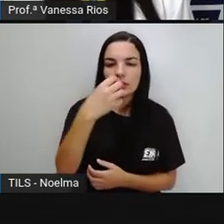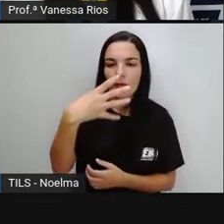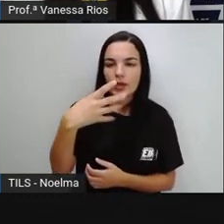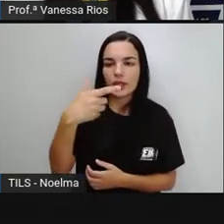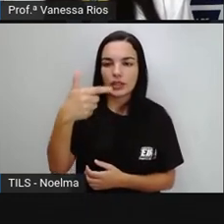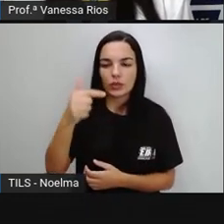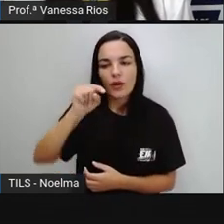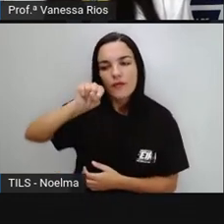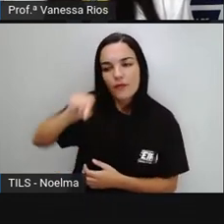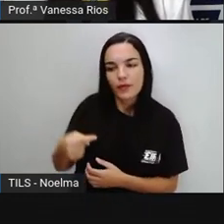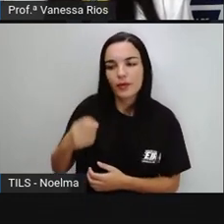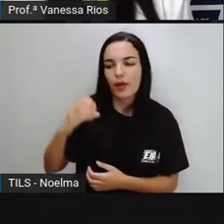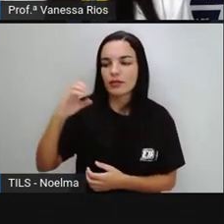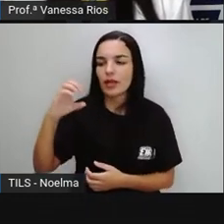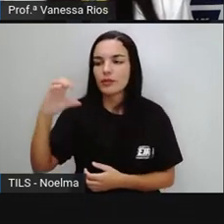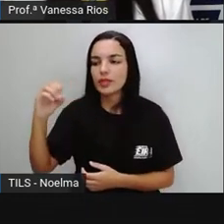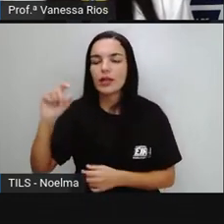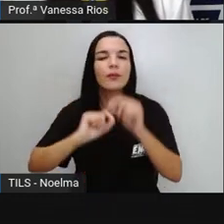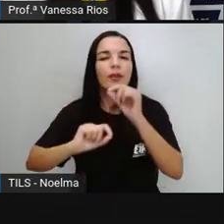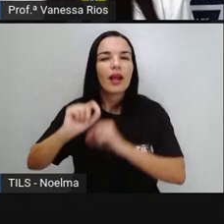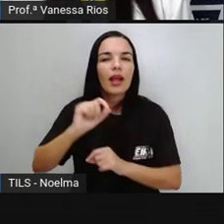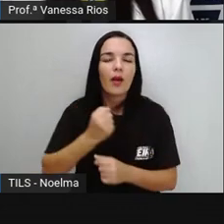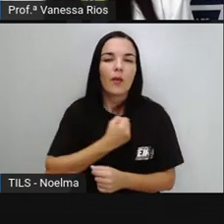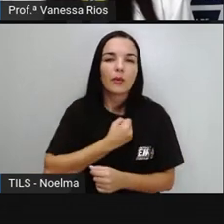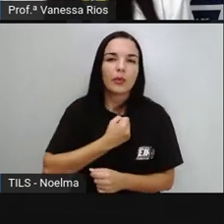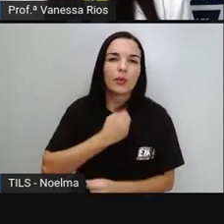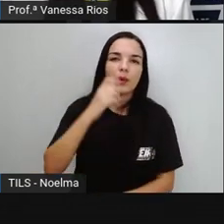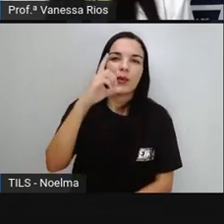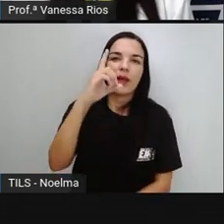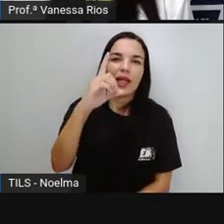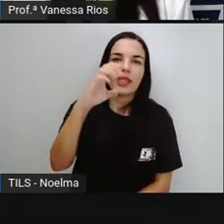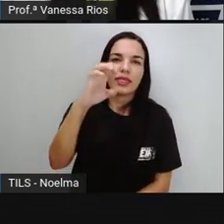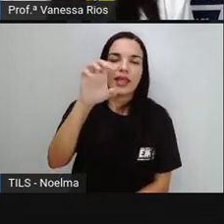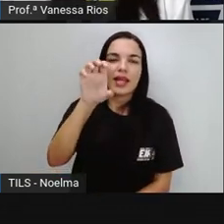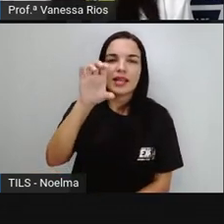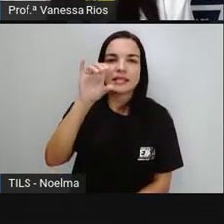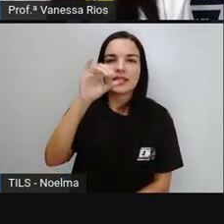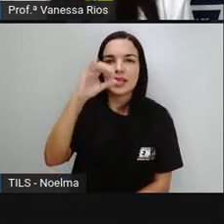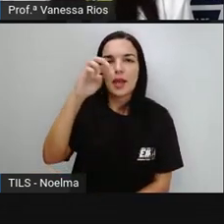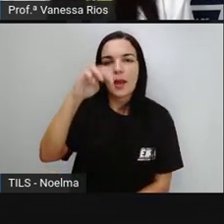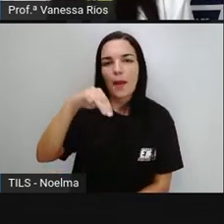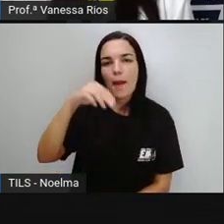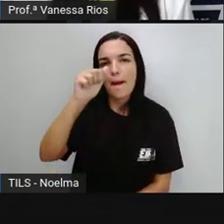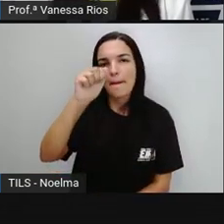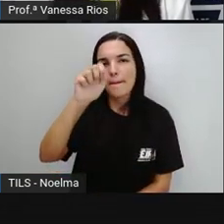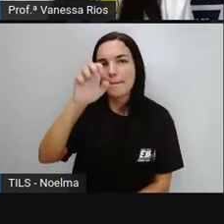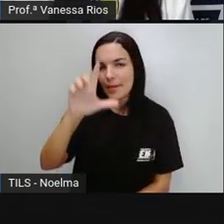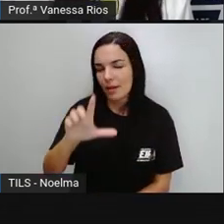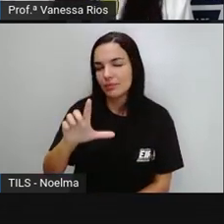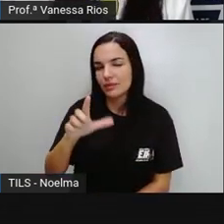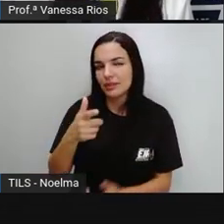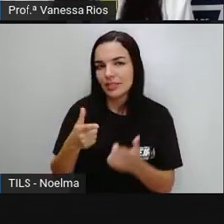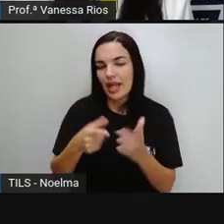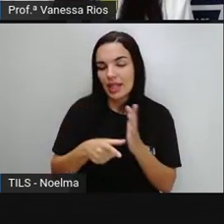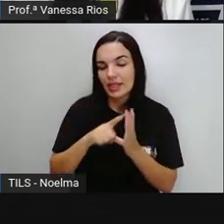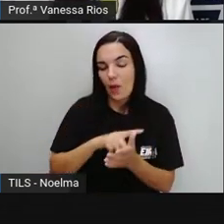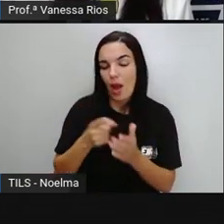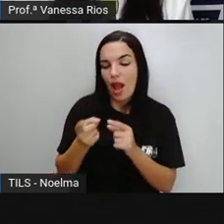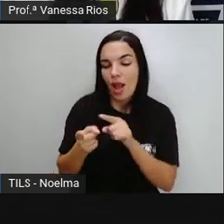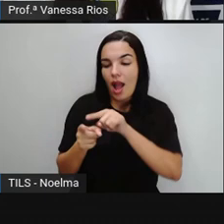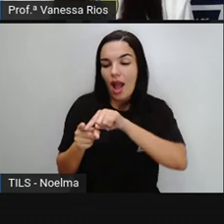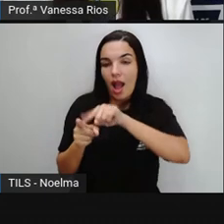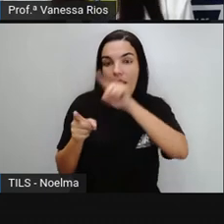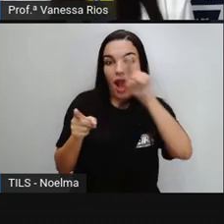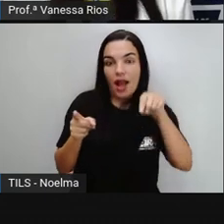número Decimal E a gente entende Que os valores Que estão Antes da vírgula São os valores Em reais São os valores